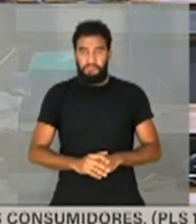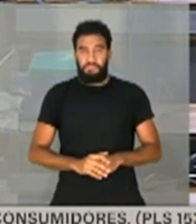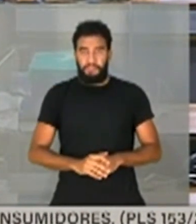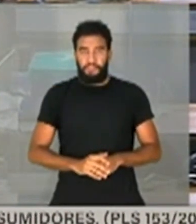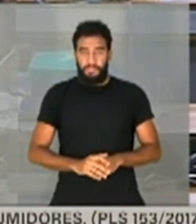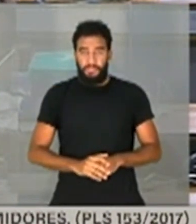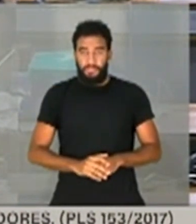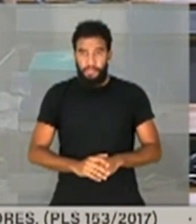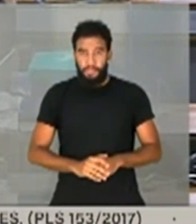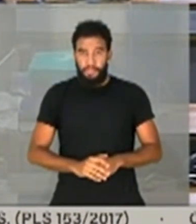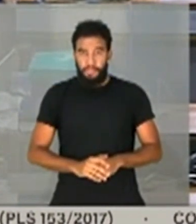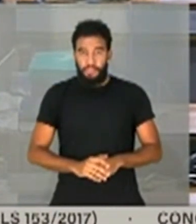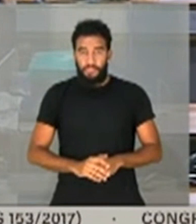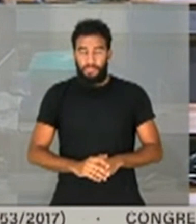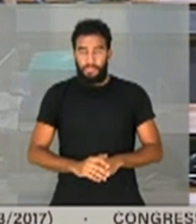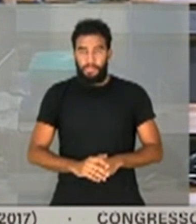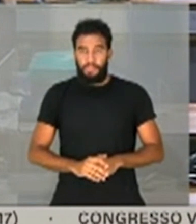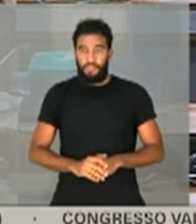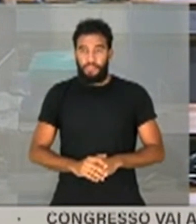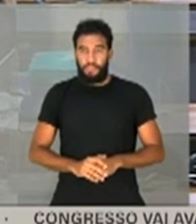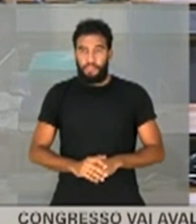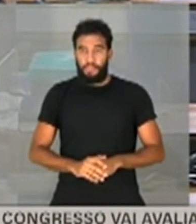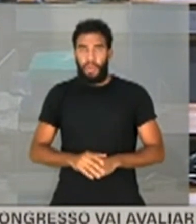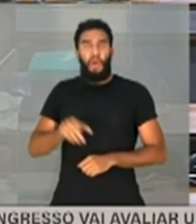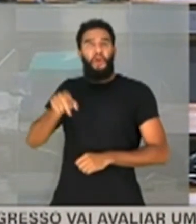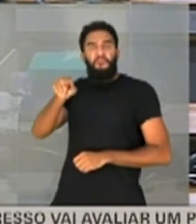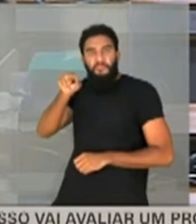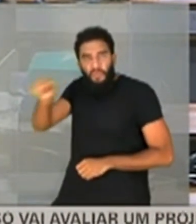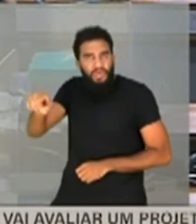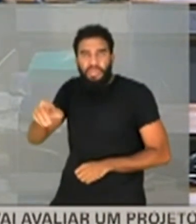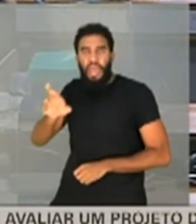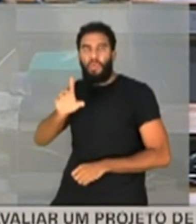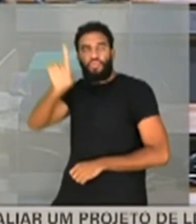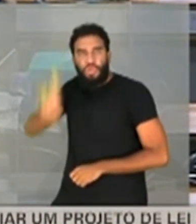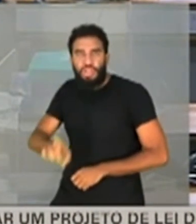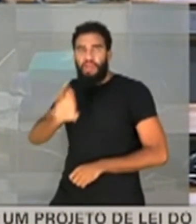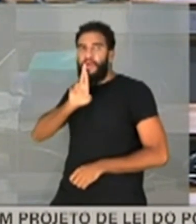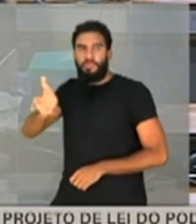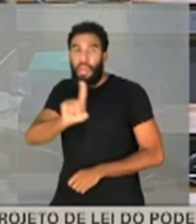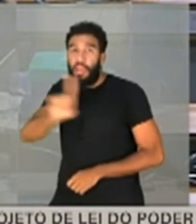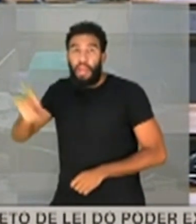Qual o mandato? O senhor não tem o direito à resposta. O senhor é o mandato, descarado? Moleque, presidente.